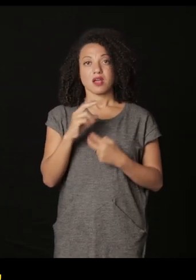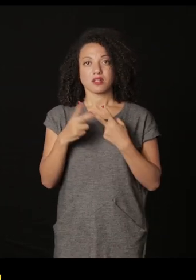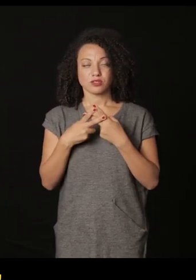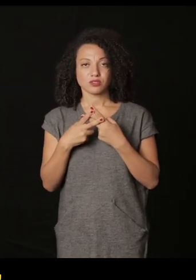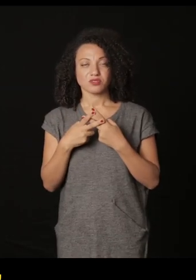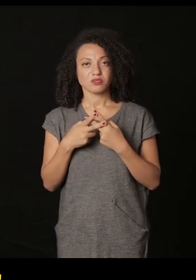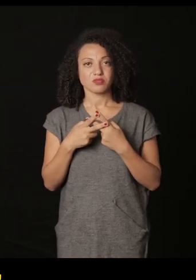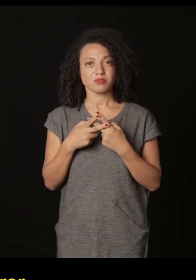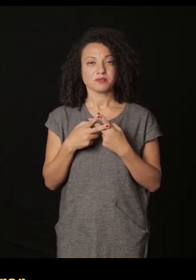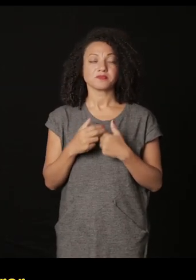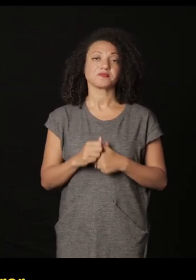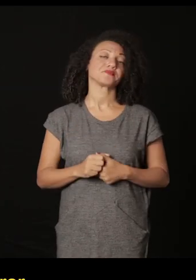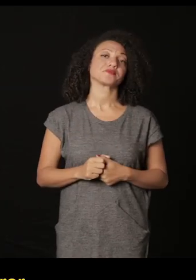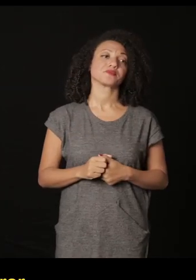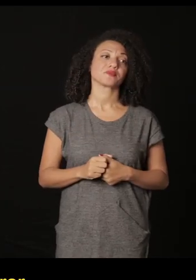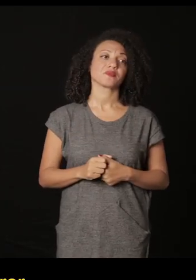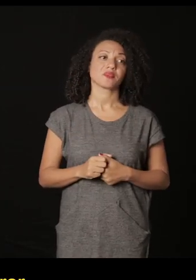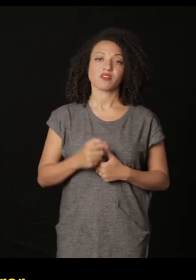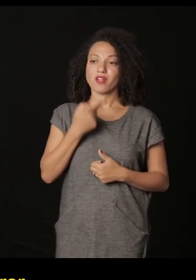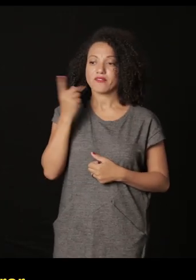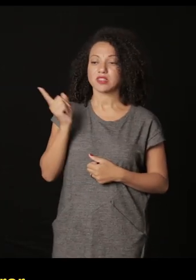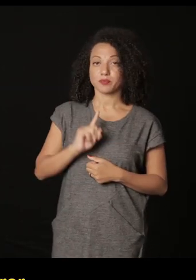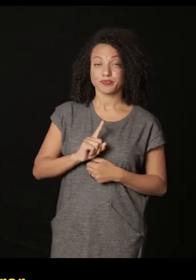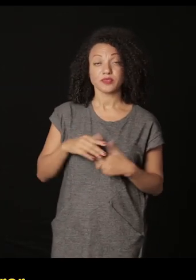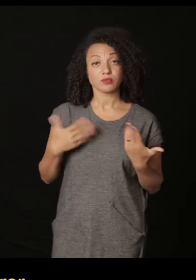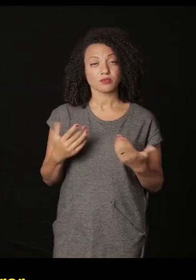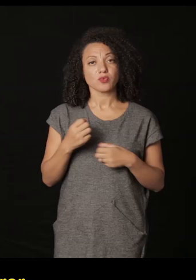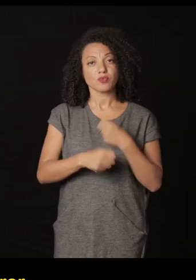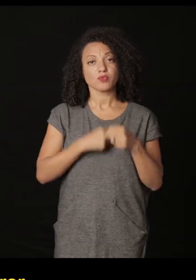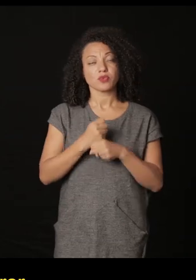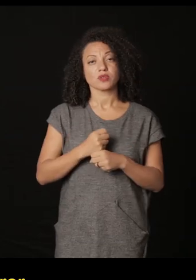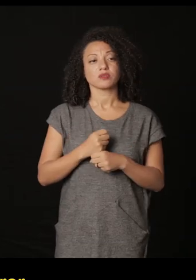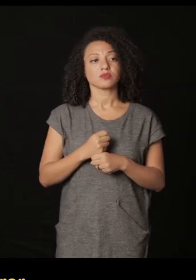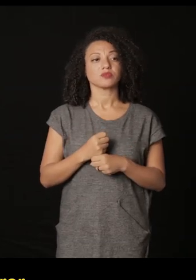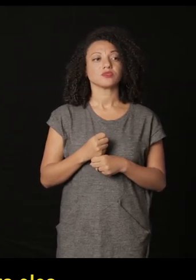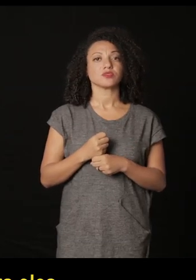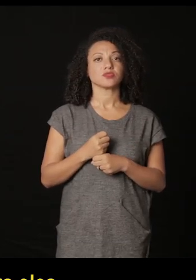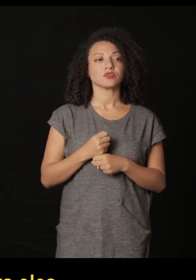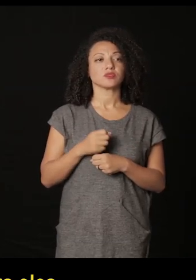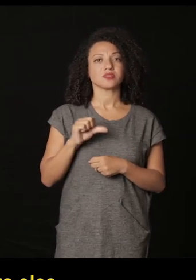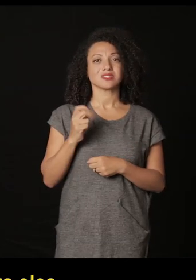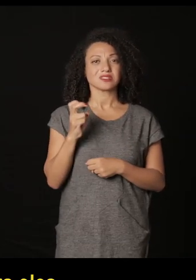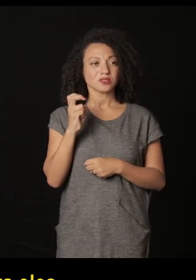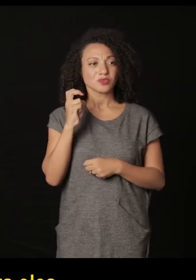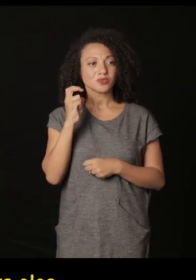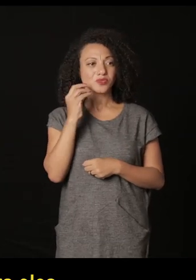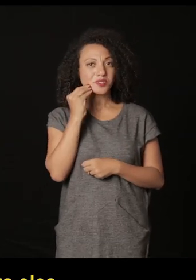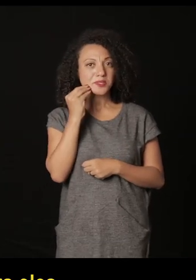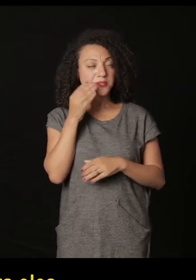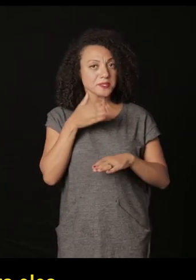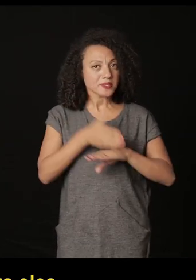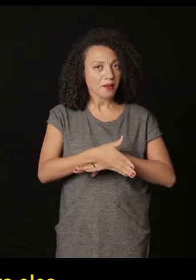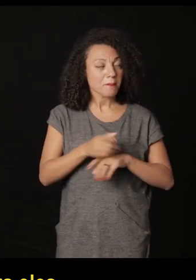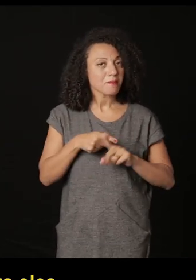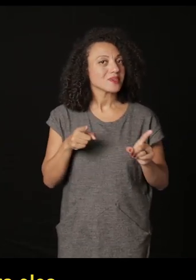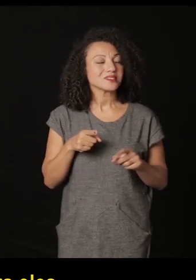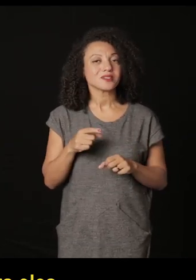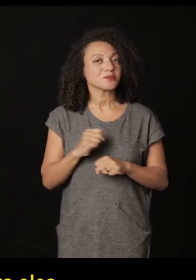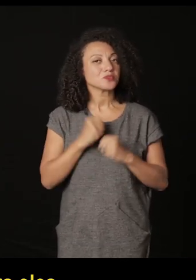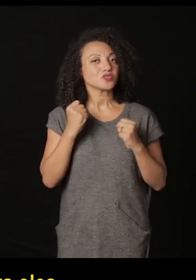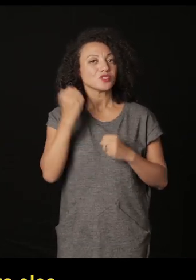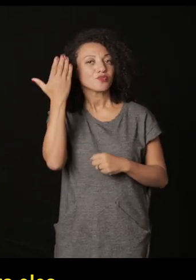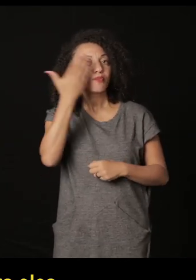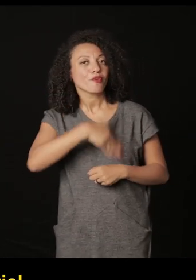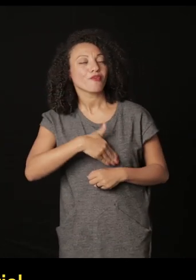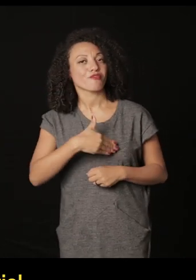diziam não então em 95 eu tentei entrar e não havia meios de provar para eles que eu